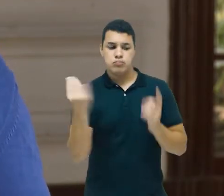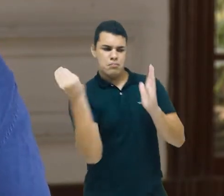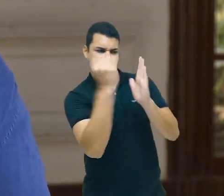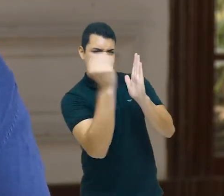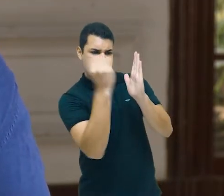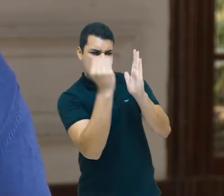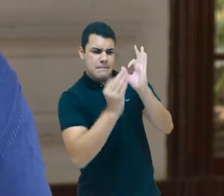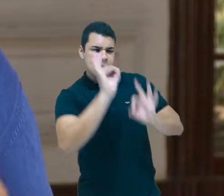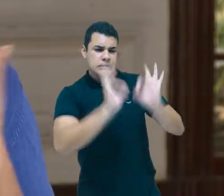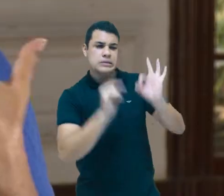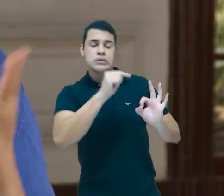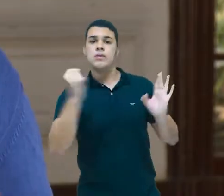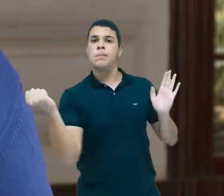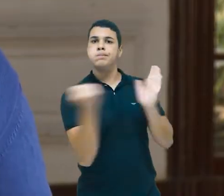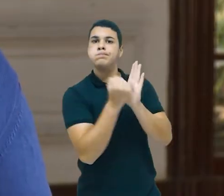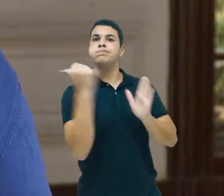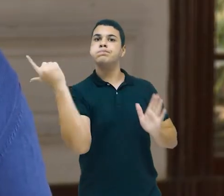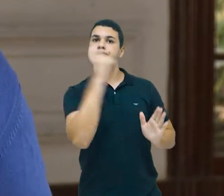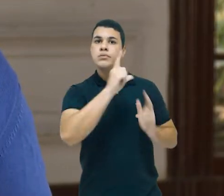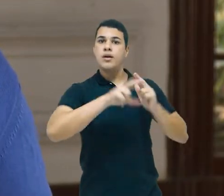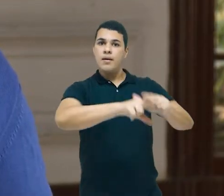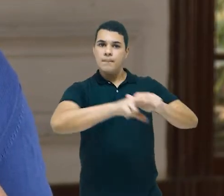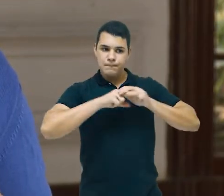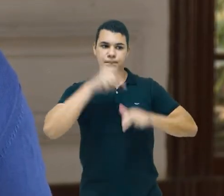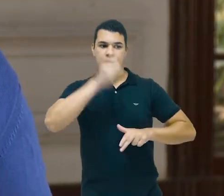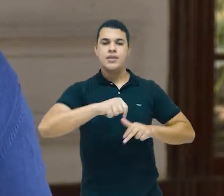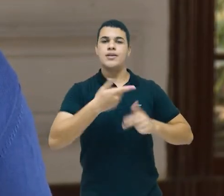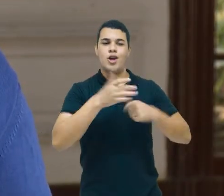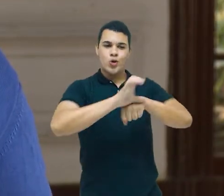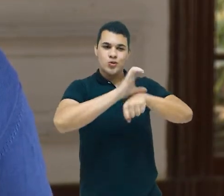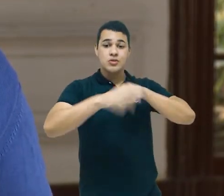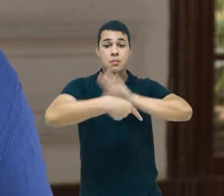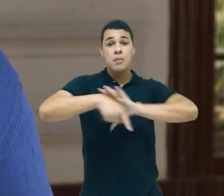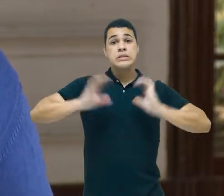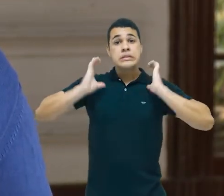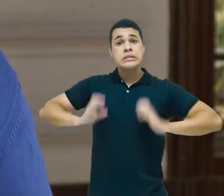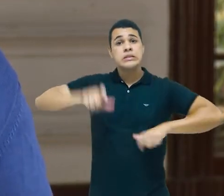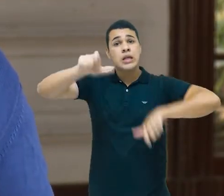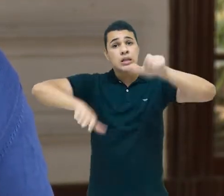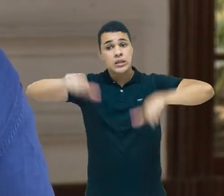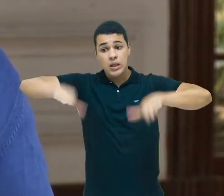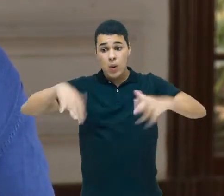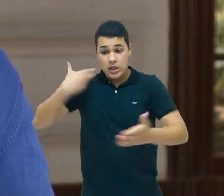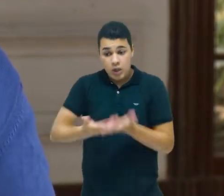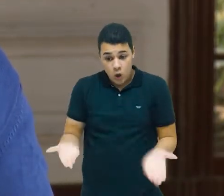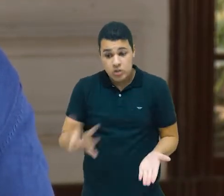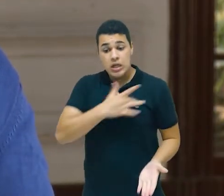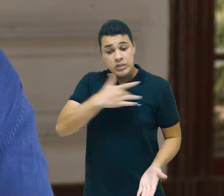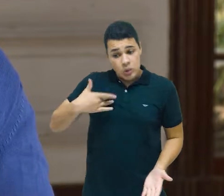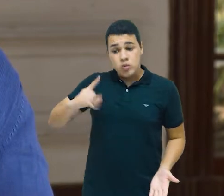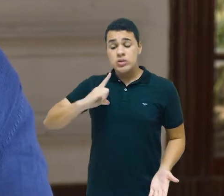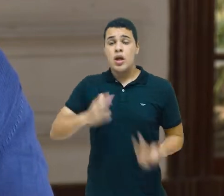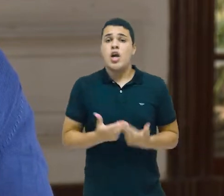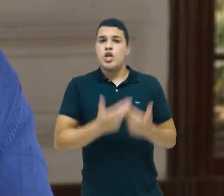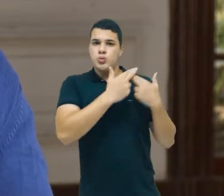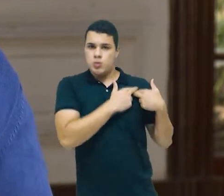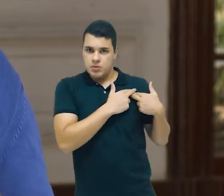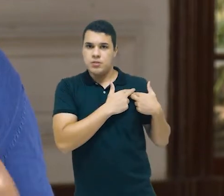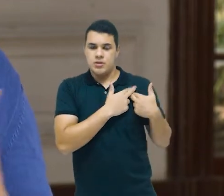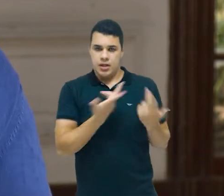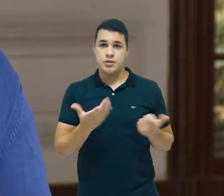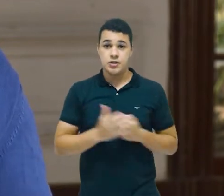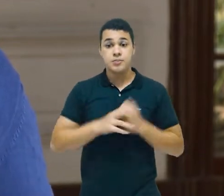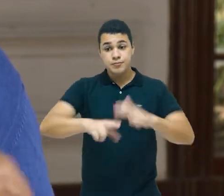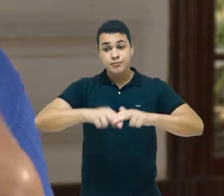é uma grande conquista dessa chamada Constituição Cidadã, na qual a saúde tem uma presença muito importante.